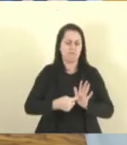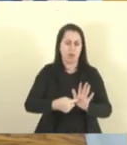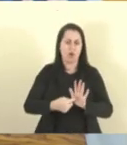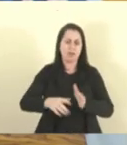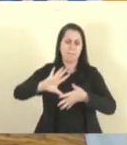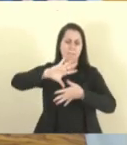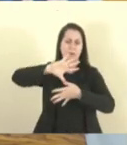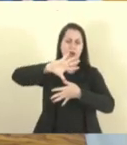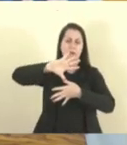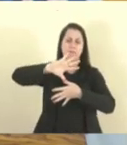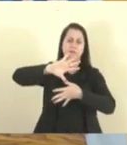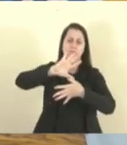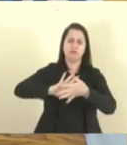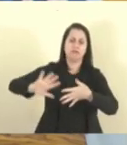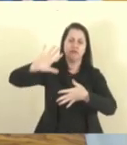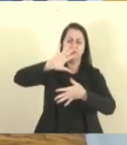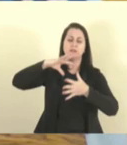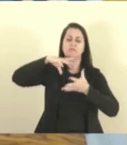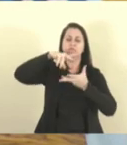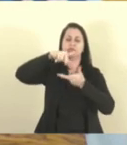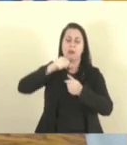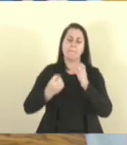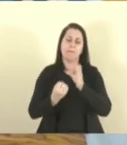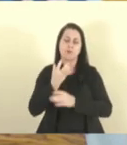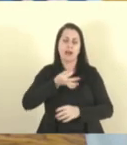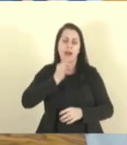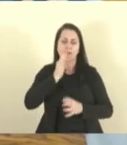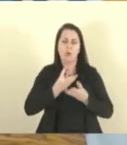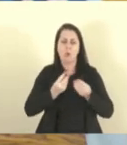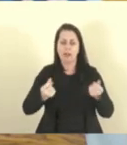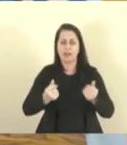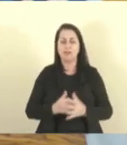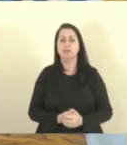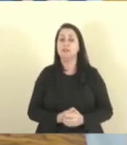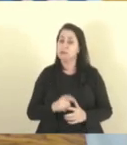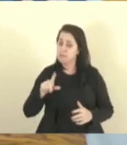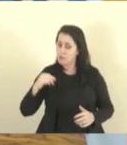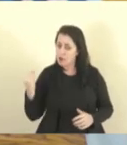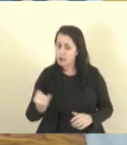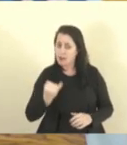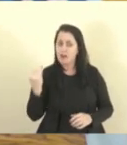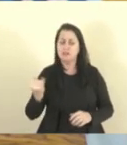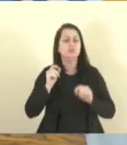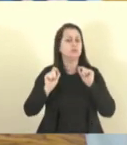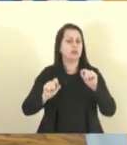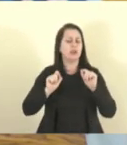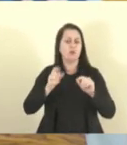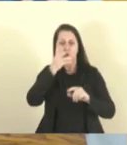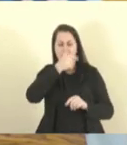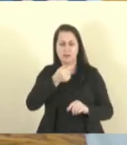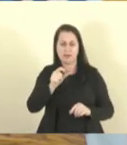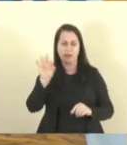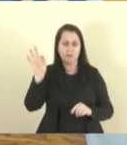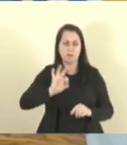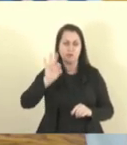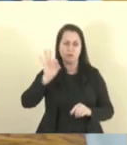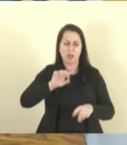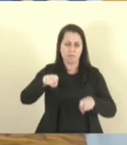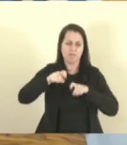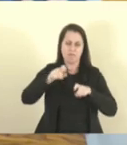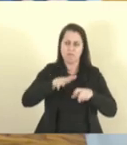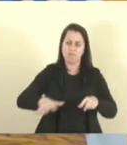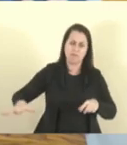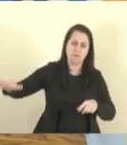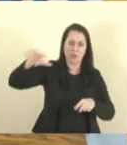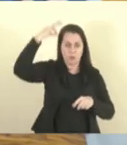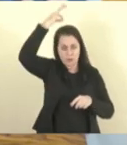global da produção de cafés de qualidade. É importante ressaltar que quase 70% das propriedades em nosso